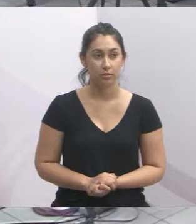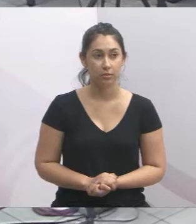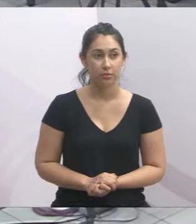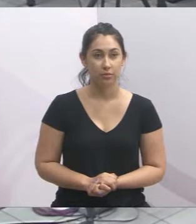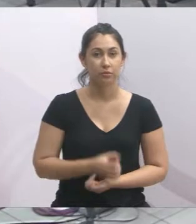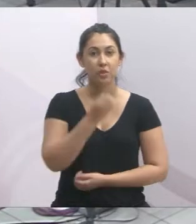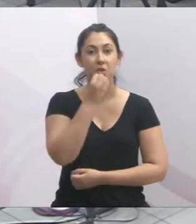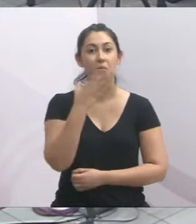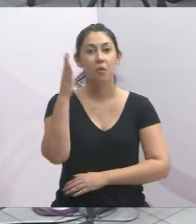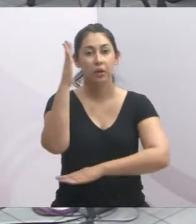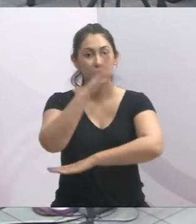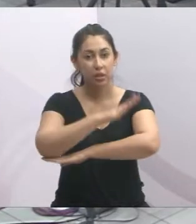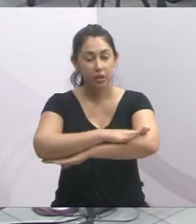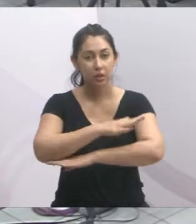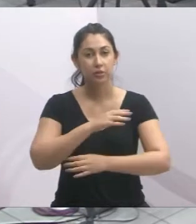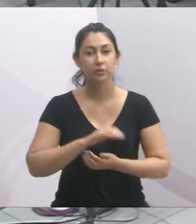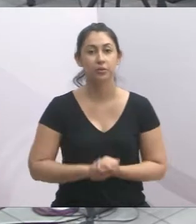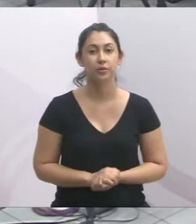Boa tarde a todos,